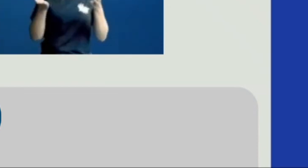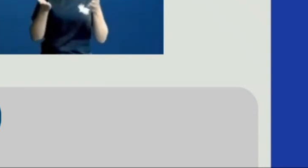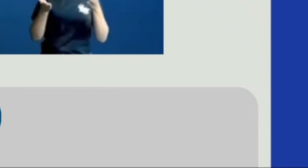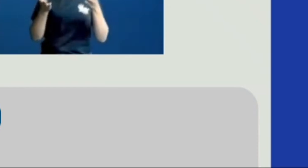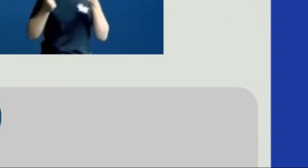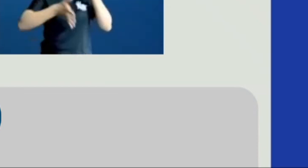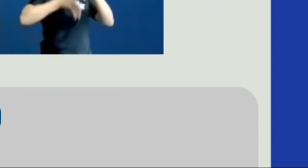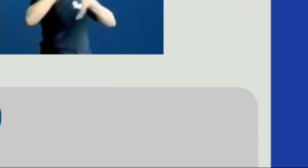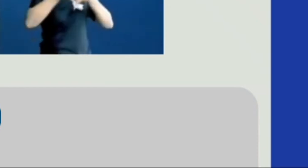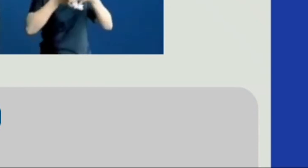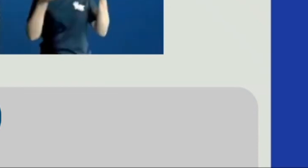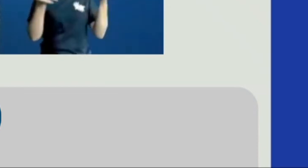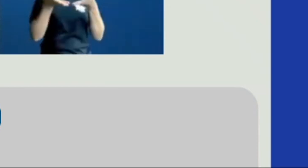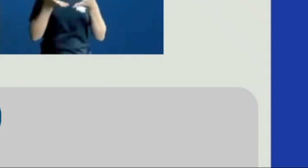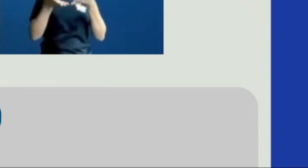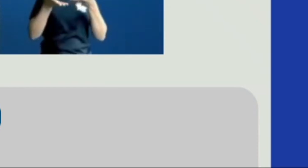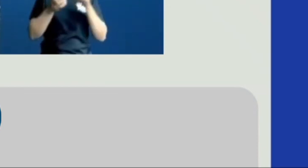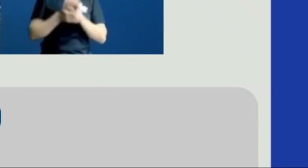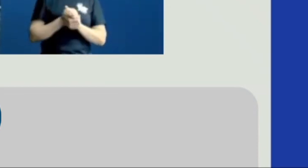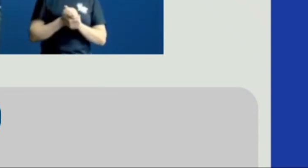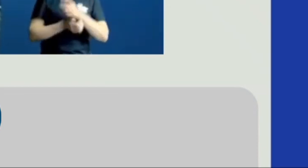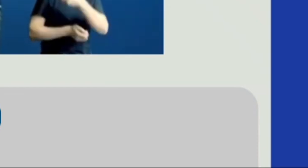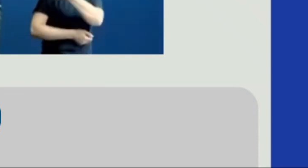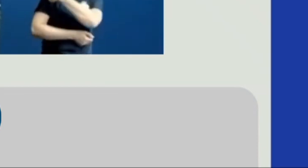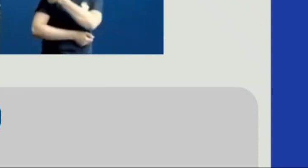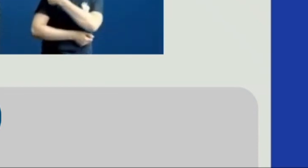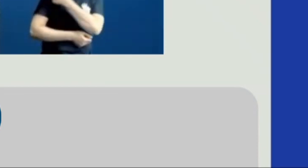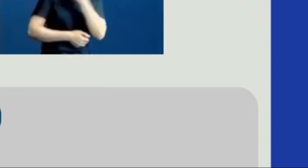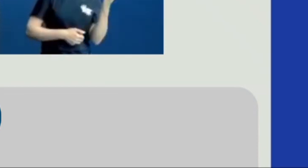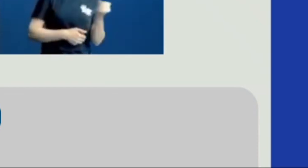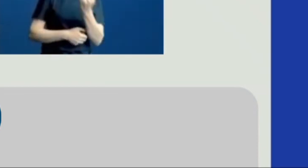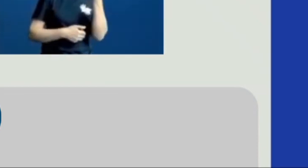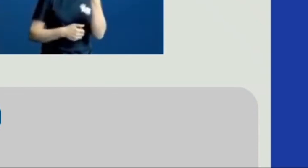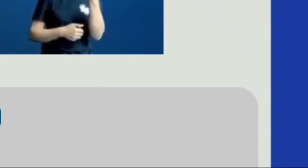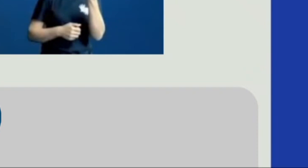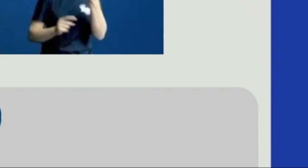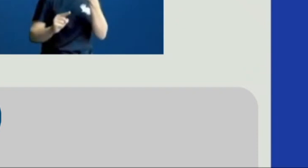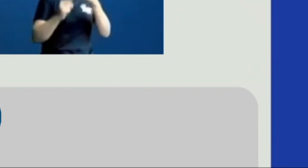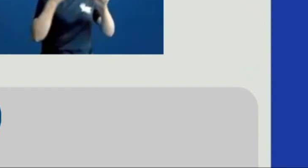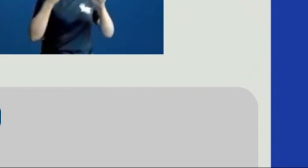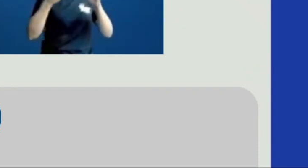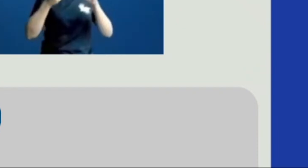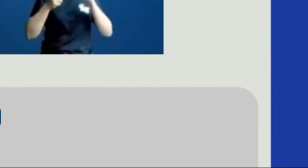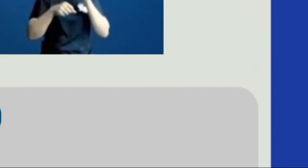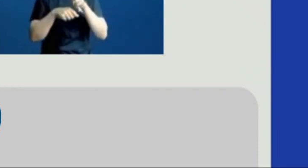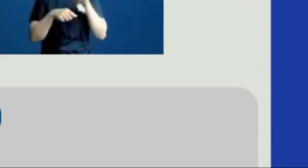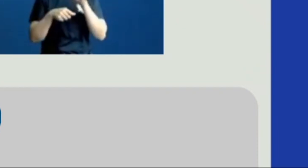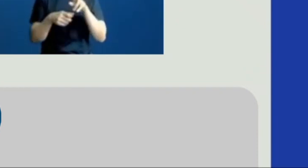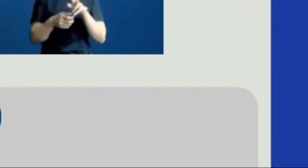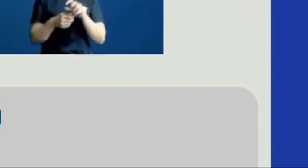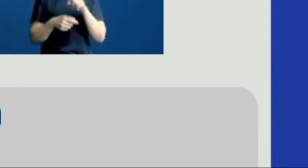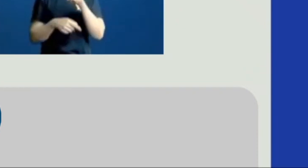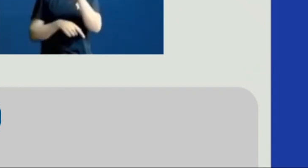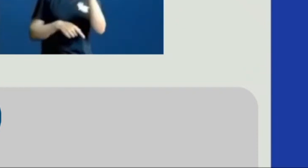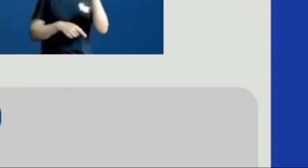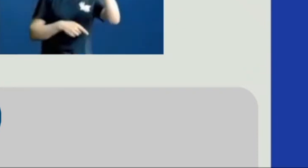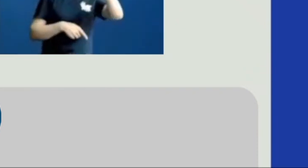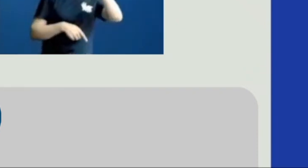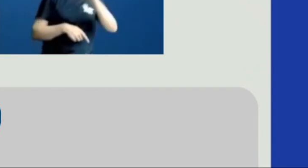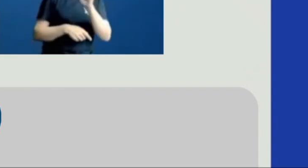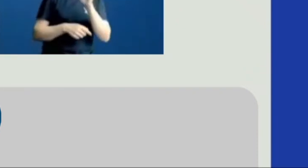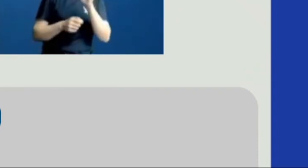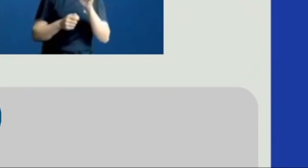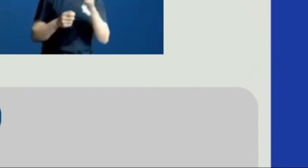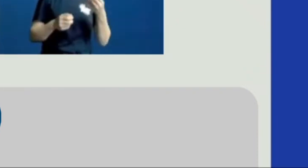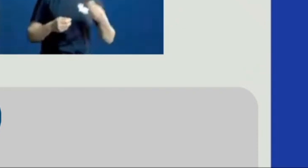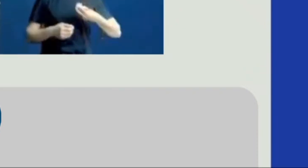é o meu conselho ouça agora com atenção a vacina é a chave contra o vírus meu irmão faça